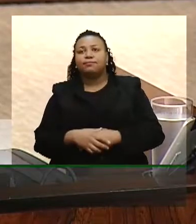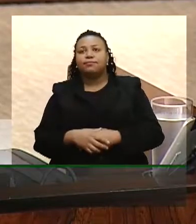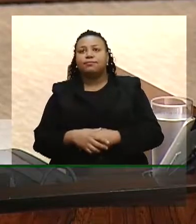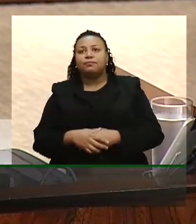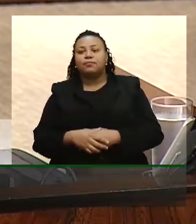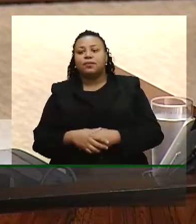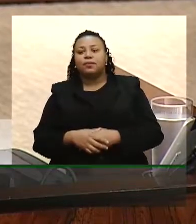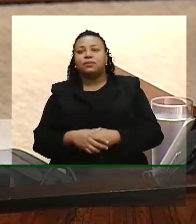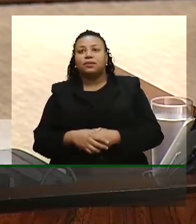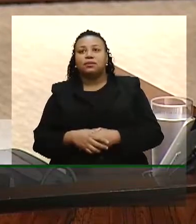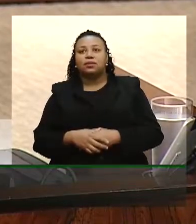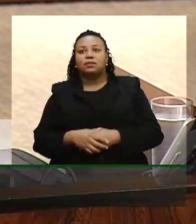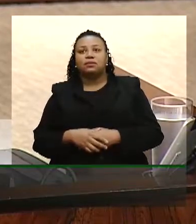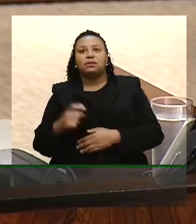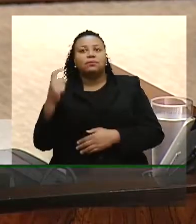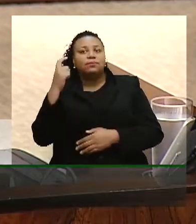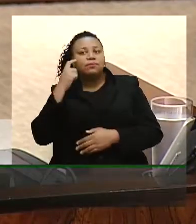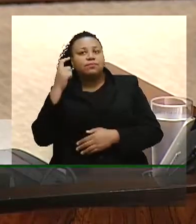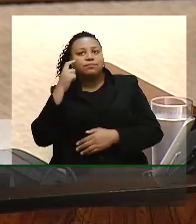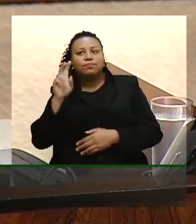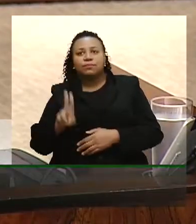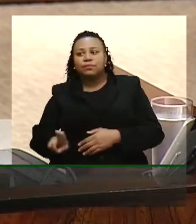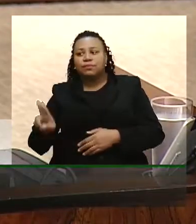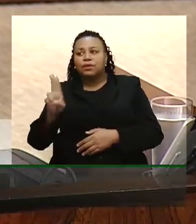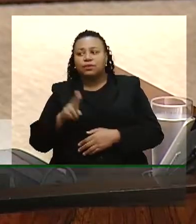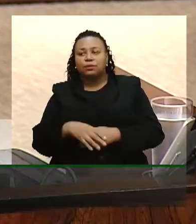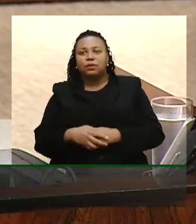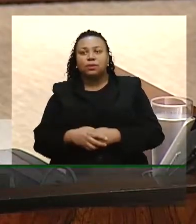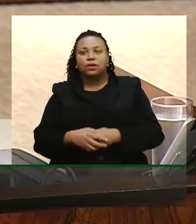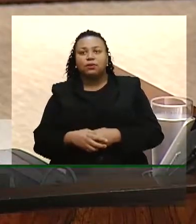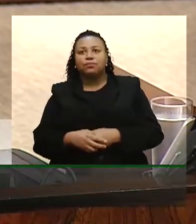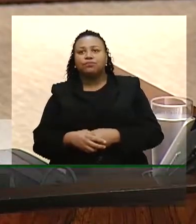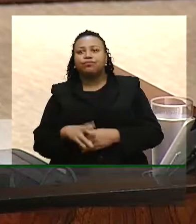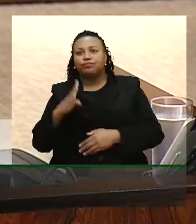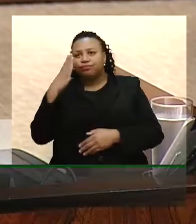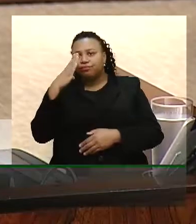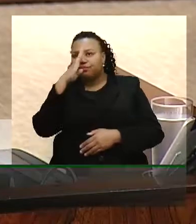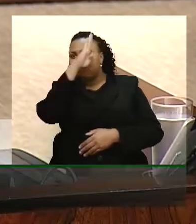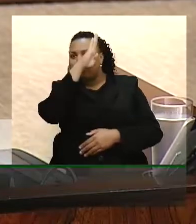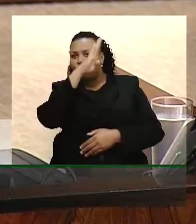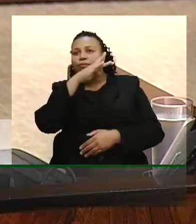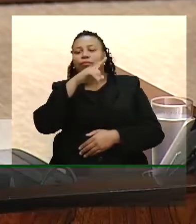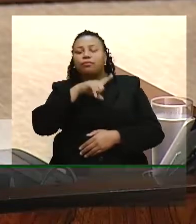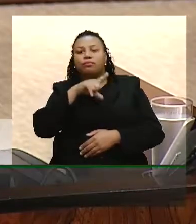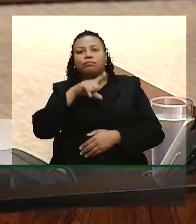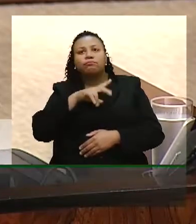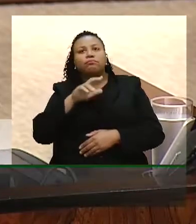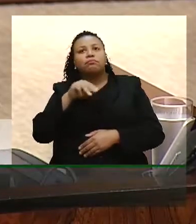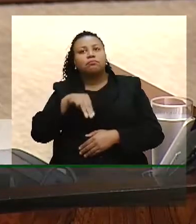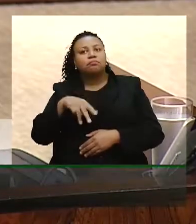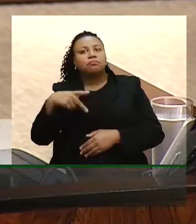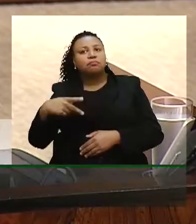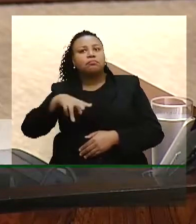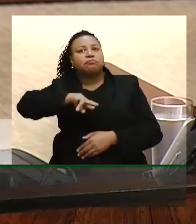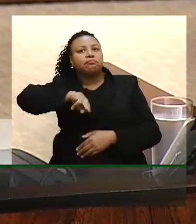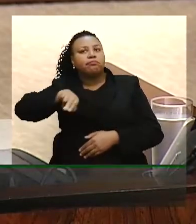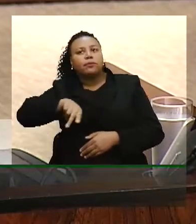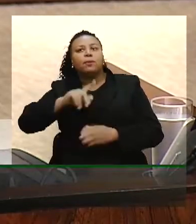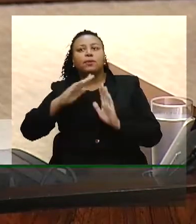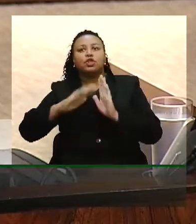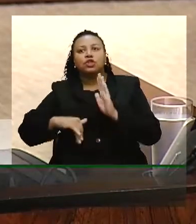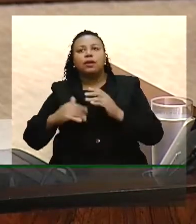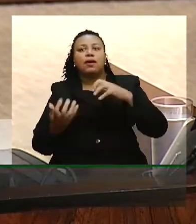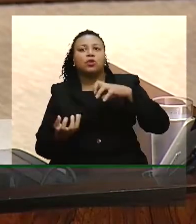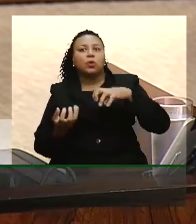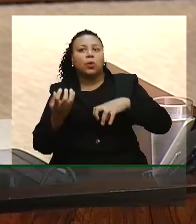Consideramos abusivo o uso, pelo governo Bolsonaro, de inúmeras medidas provisórias para tirar do